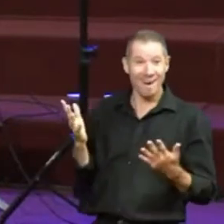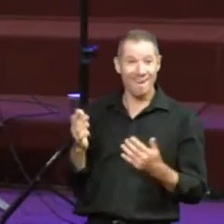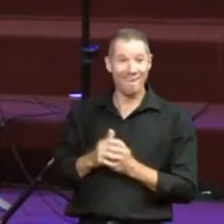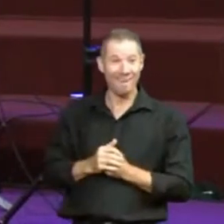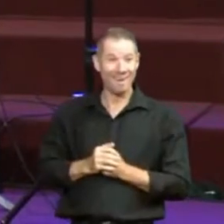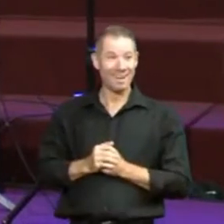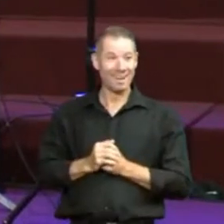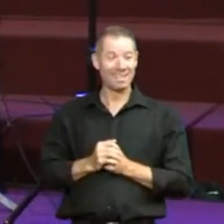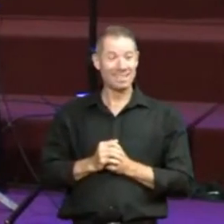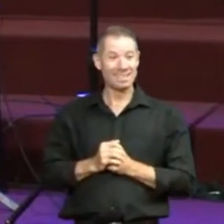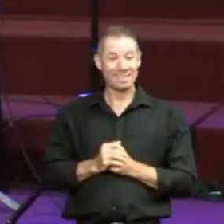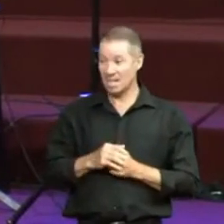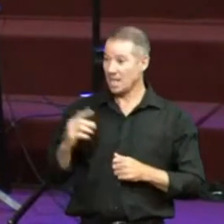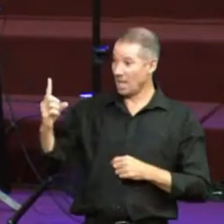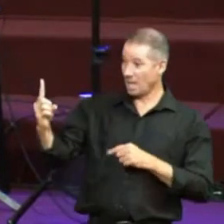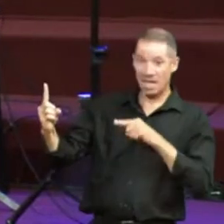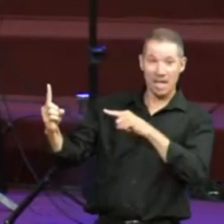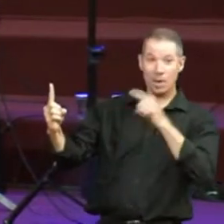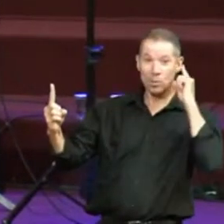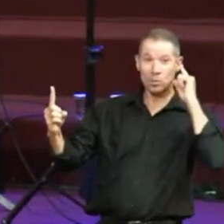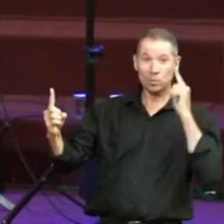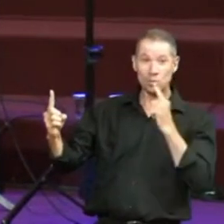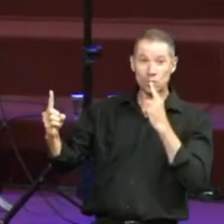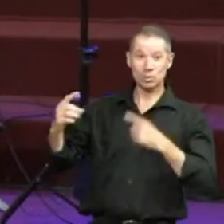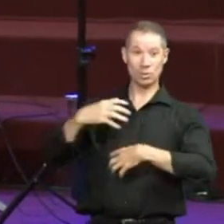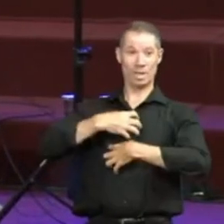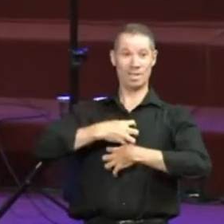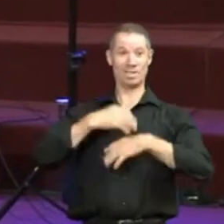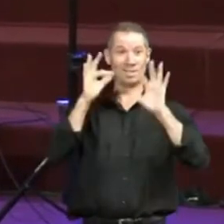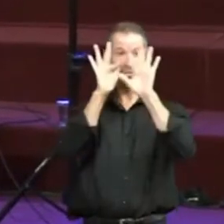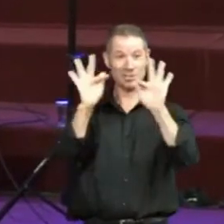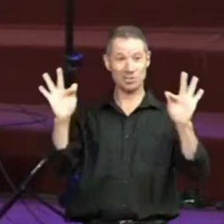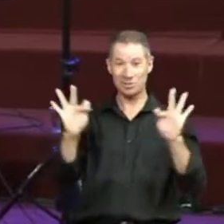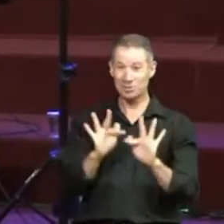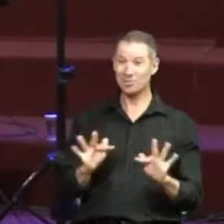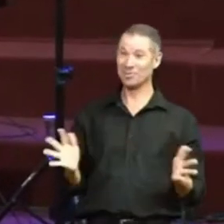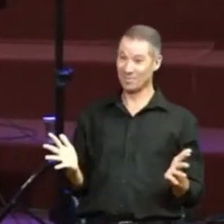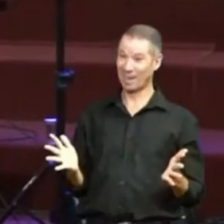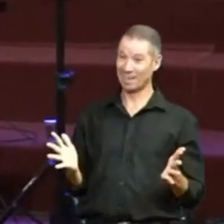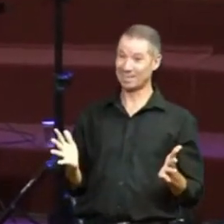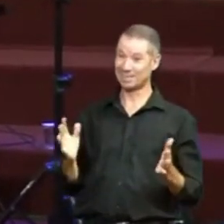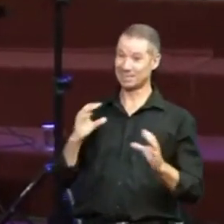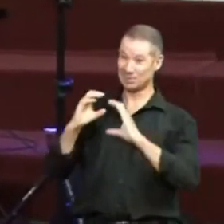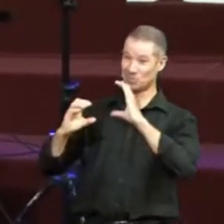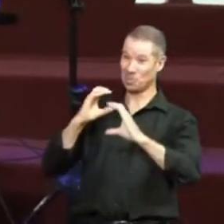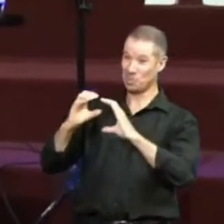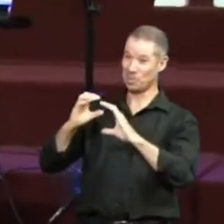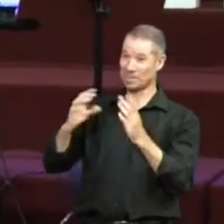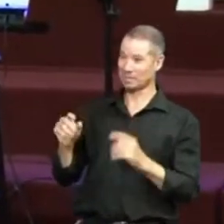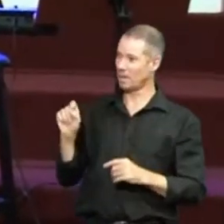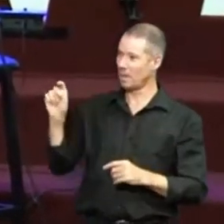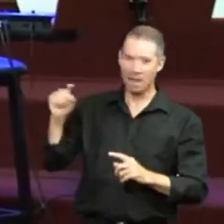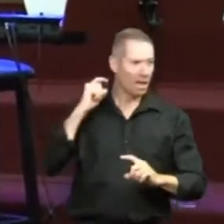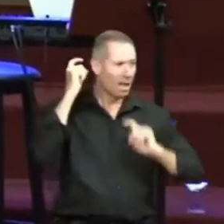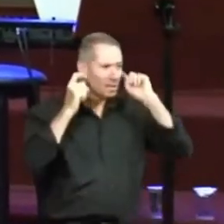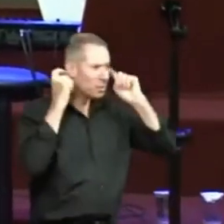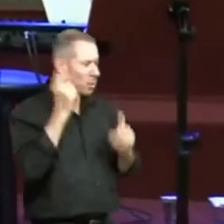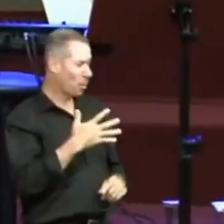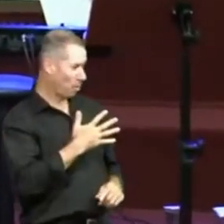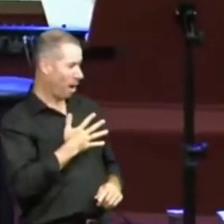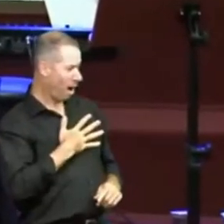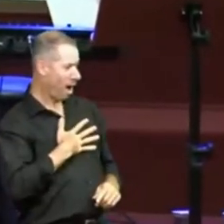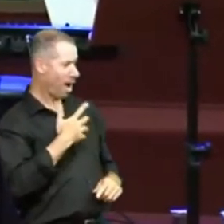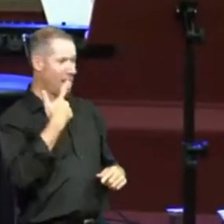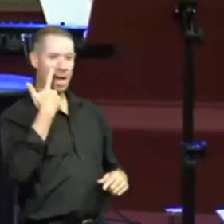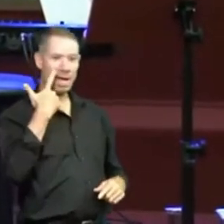tímida. E ele ficou tão feliz, porque era como se alguém estivesse falando, olhando para ele, dizendo assim, nossa, alguém se importa comigo, alguém sabe a minha língua.